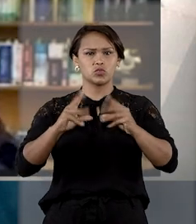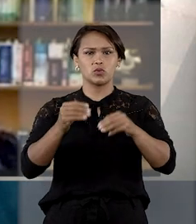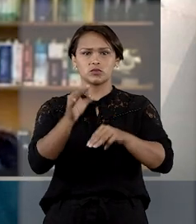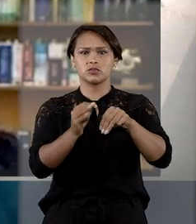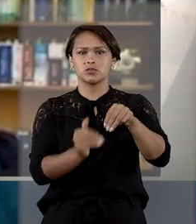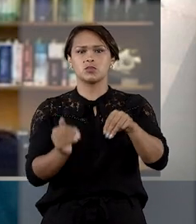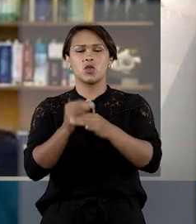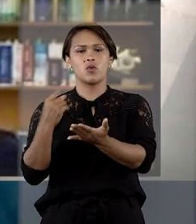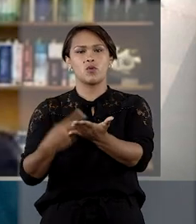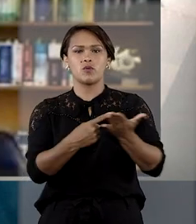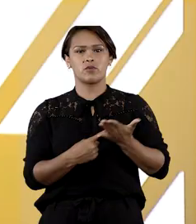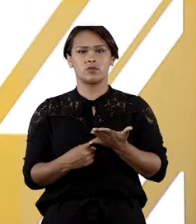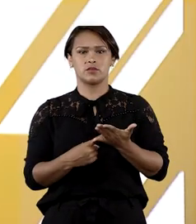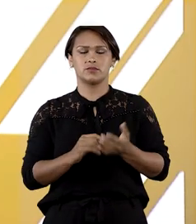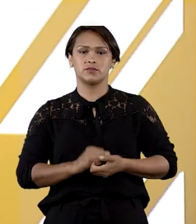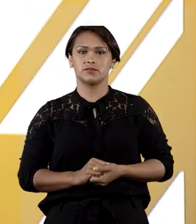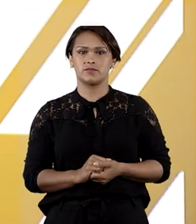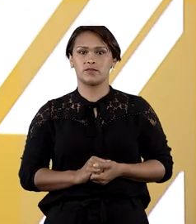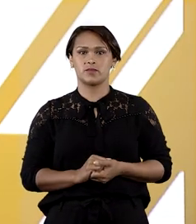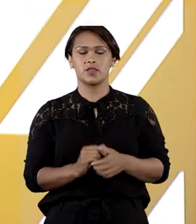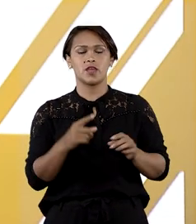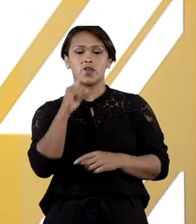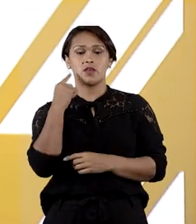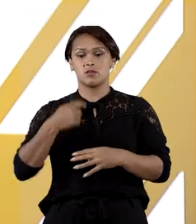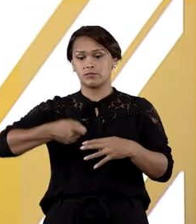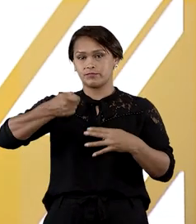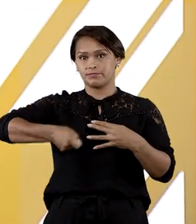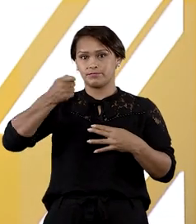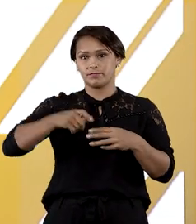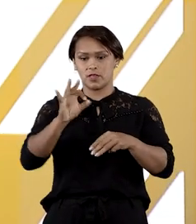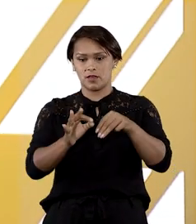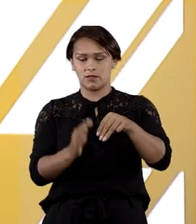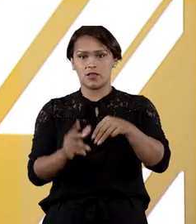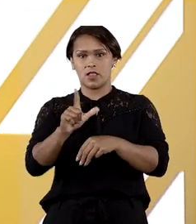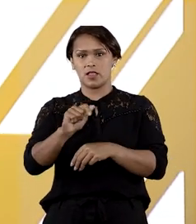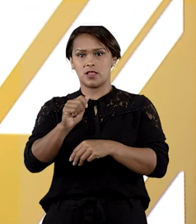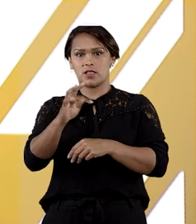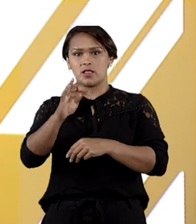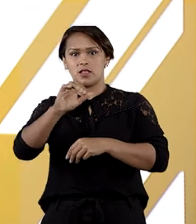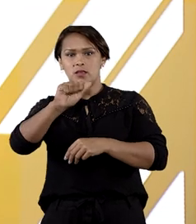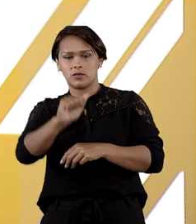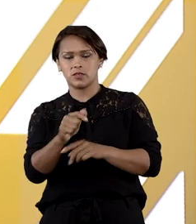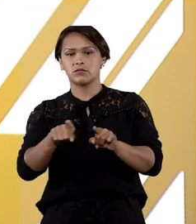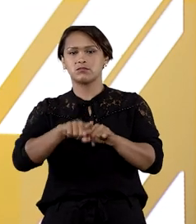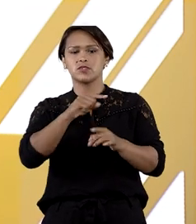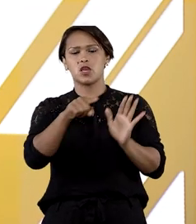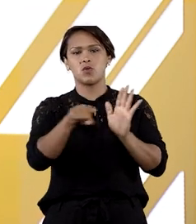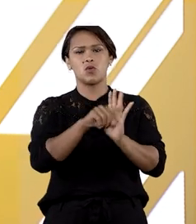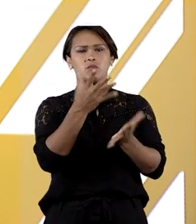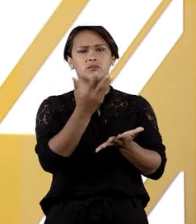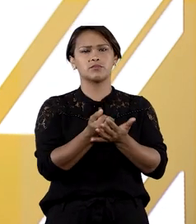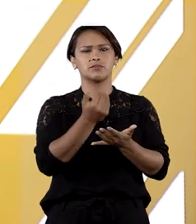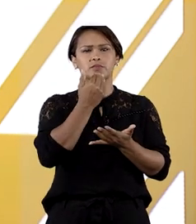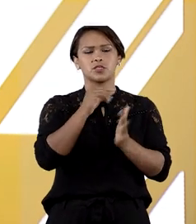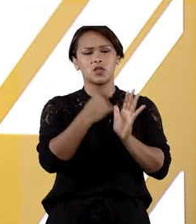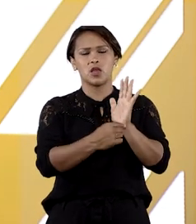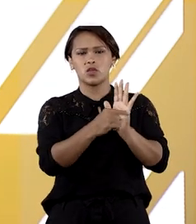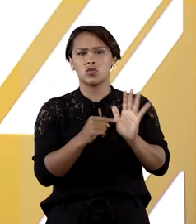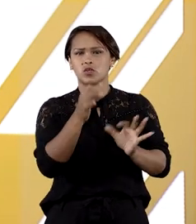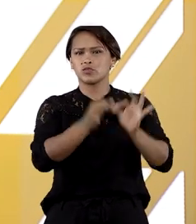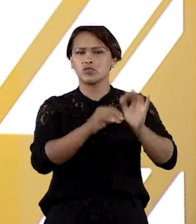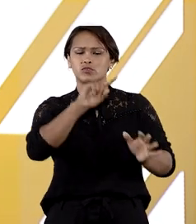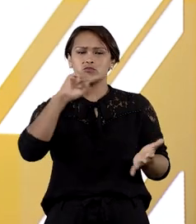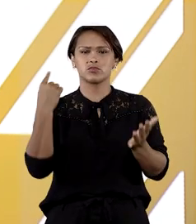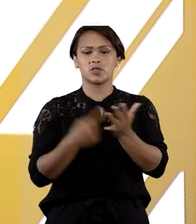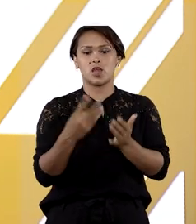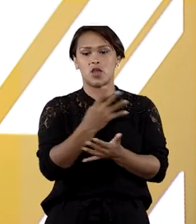unânime pelo colegiado. Em decisão monocrática, a ministra Laurita Vaz negou o pedido para anular decisões judiciais